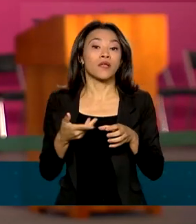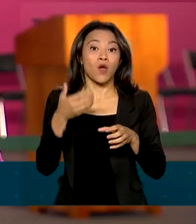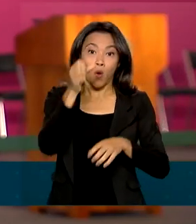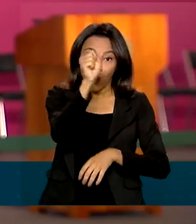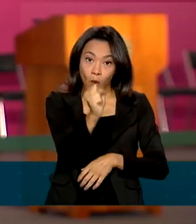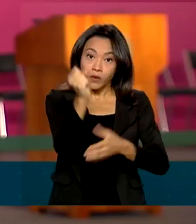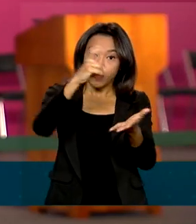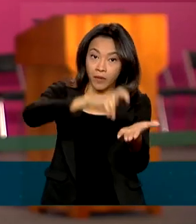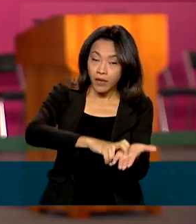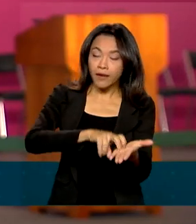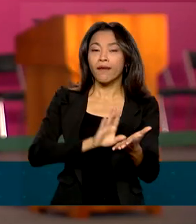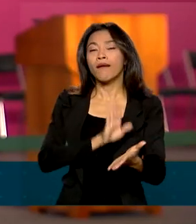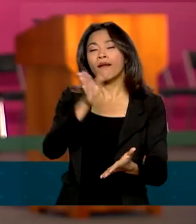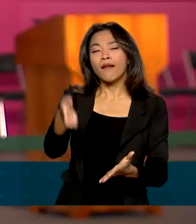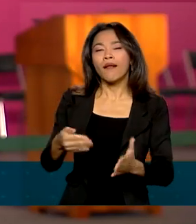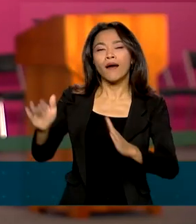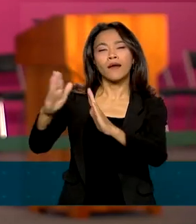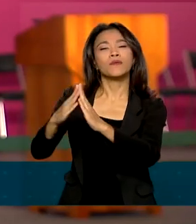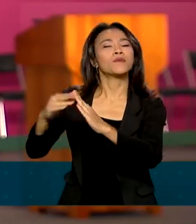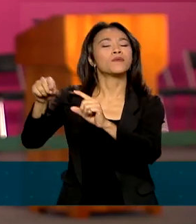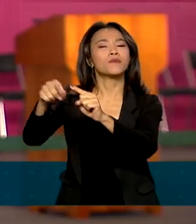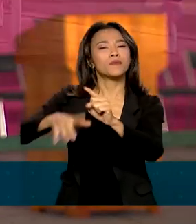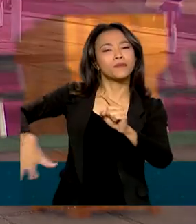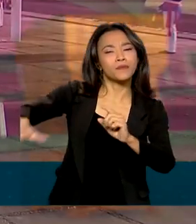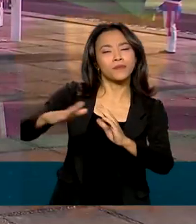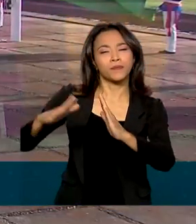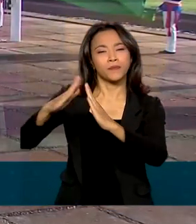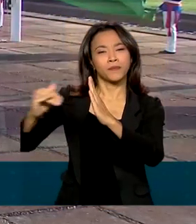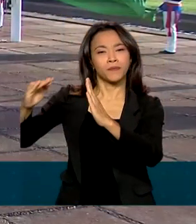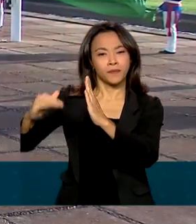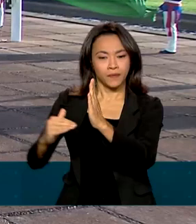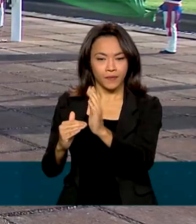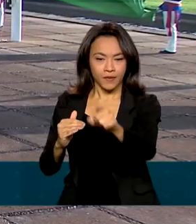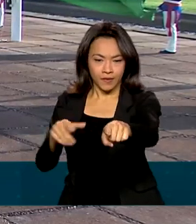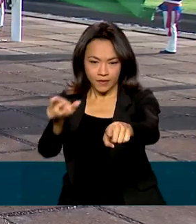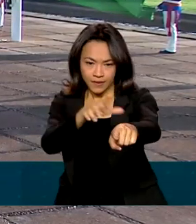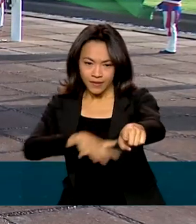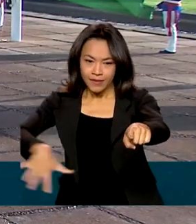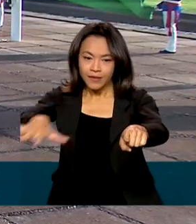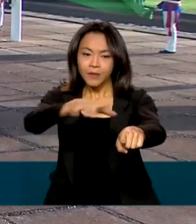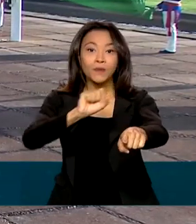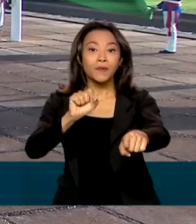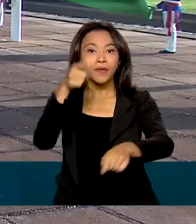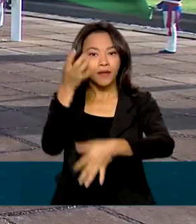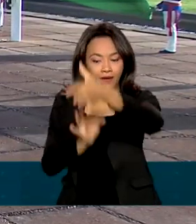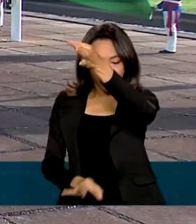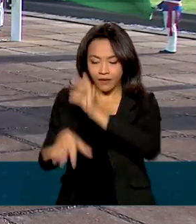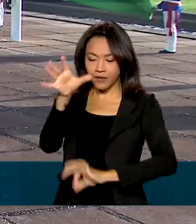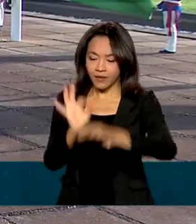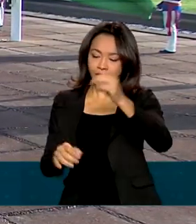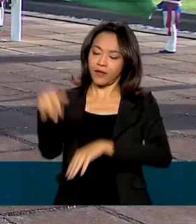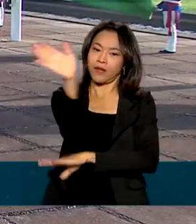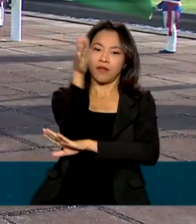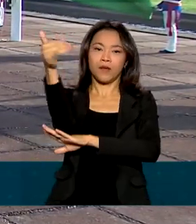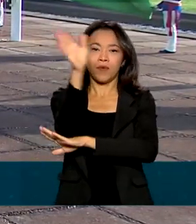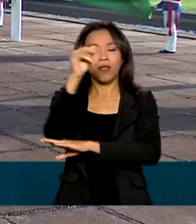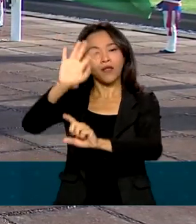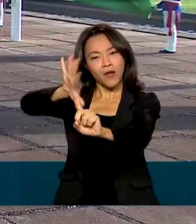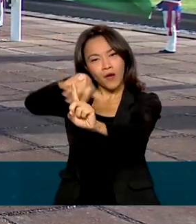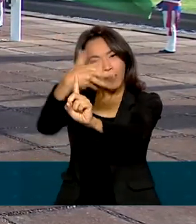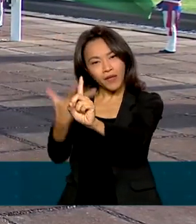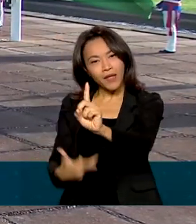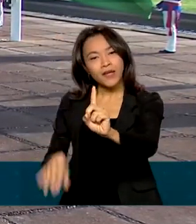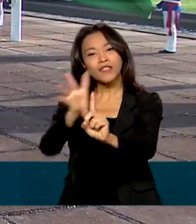8 da manhã, lá no Palácio do Alvorado, o presidente Jair Bolsonaro participa de uma outra solenidade, o hasteamento da bandeira em homenagem ao Dia